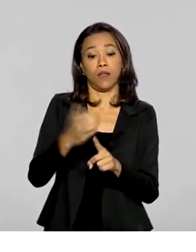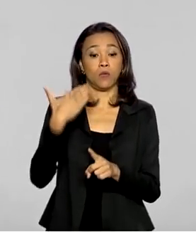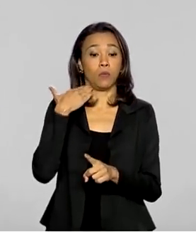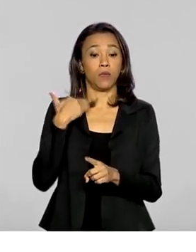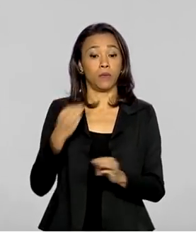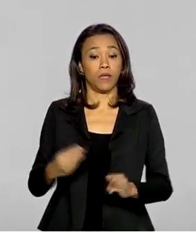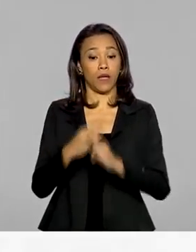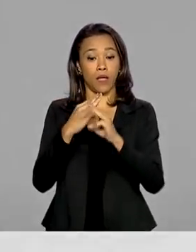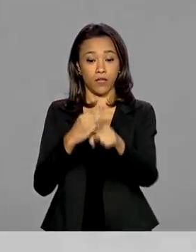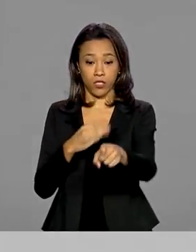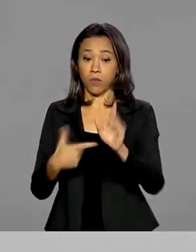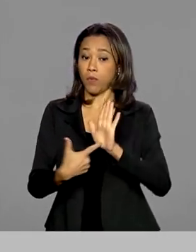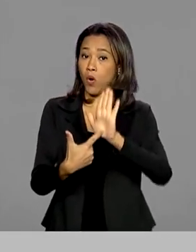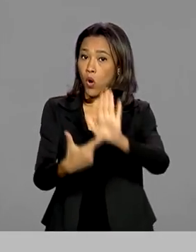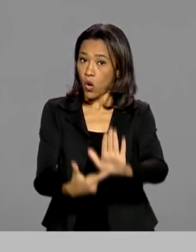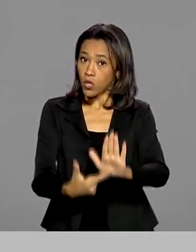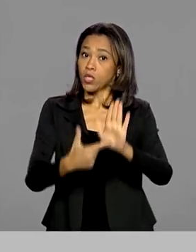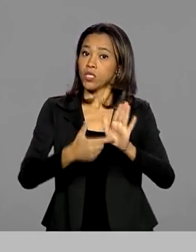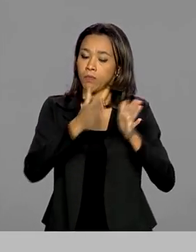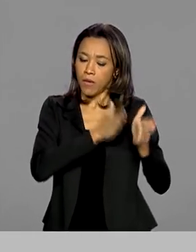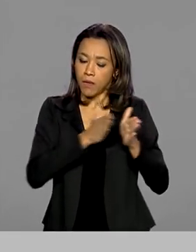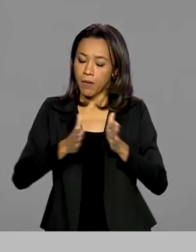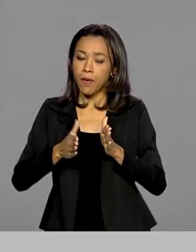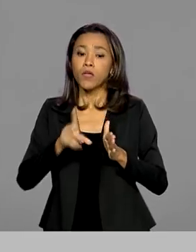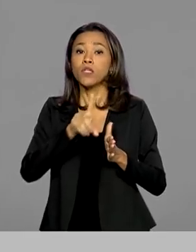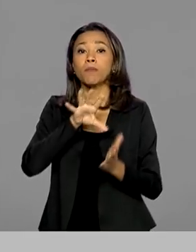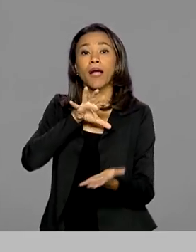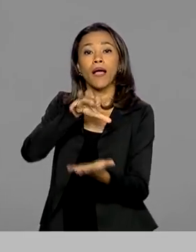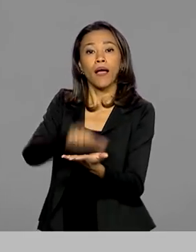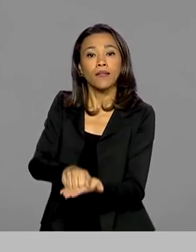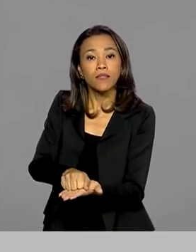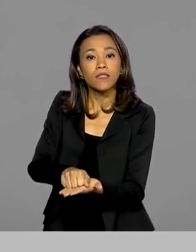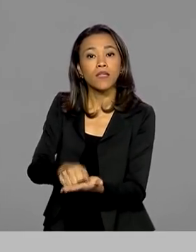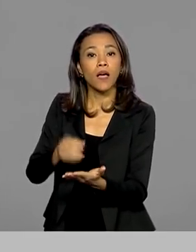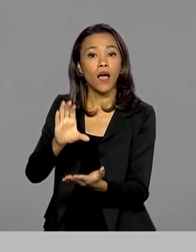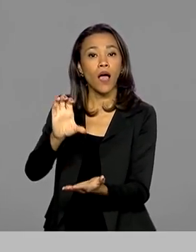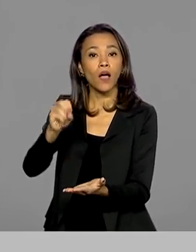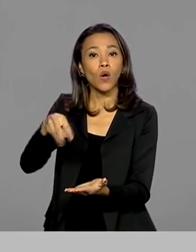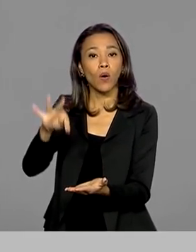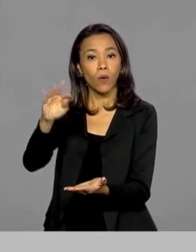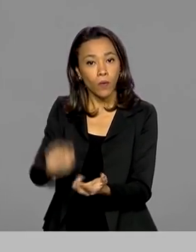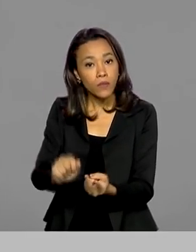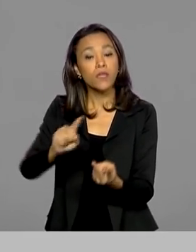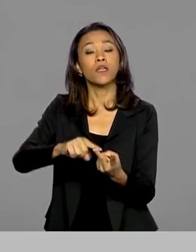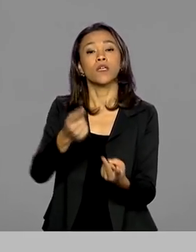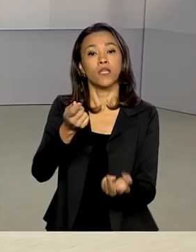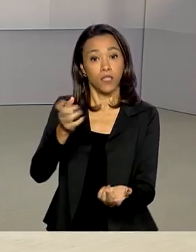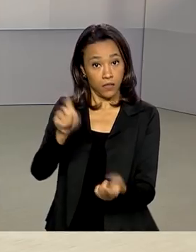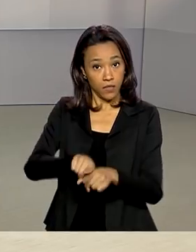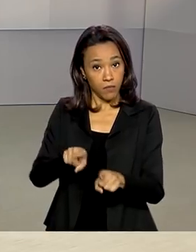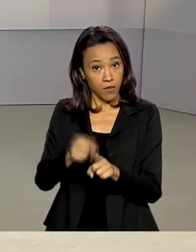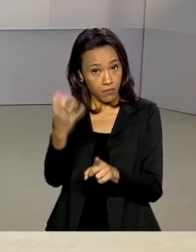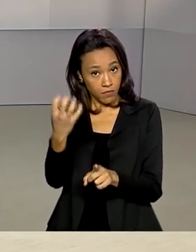A página mostra os prazos para cadastrar a conta corrente e as datas de pagamento.